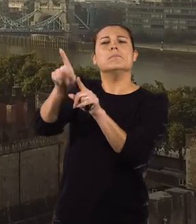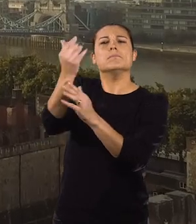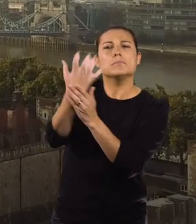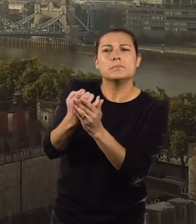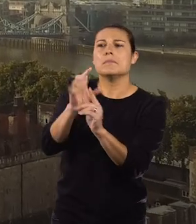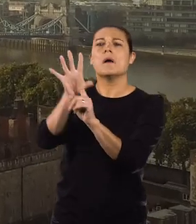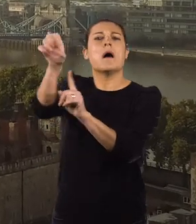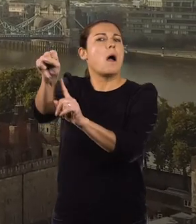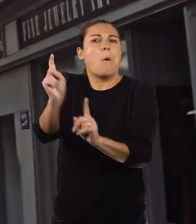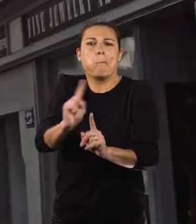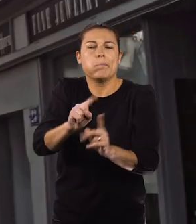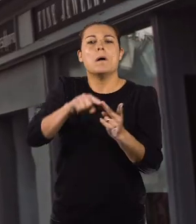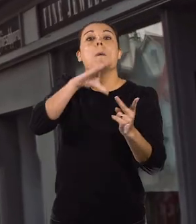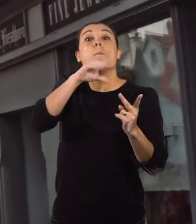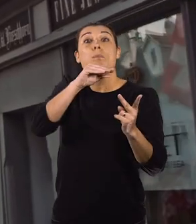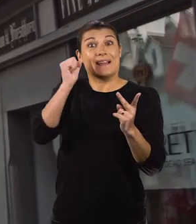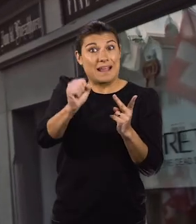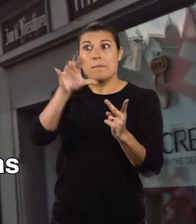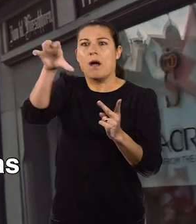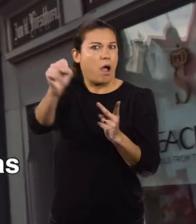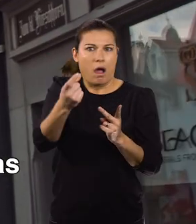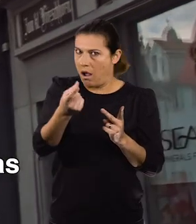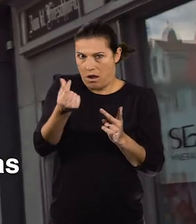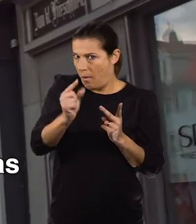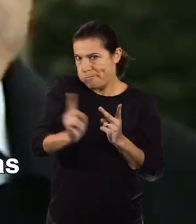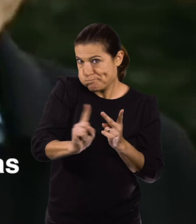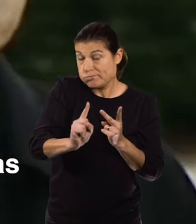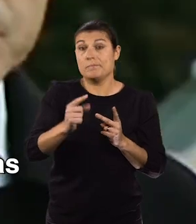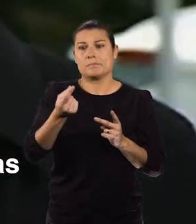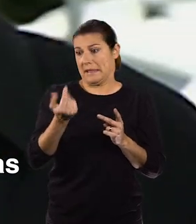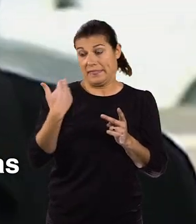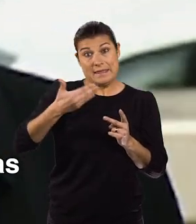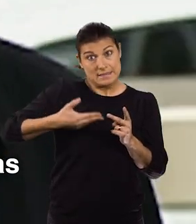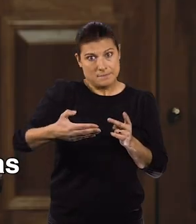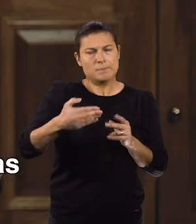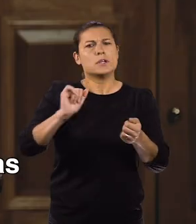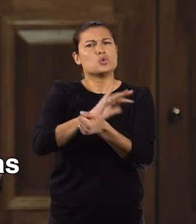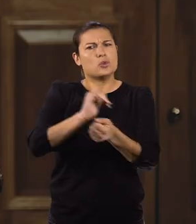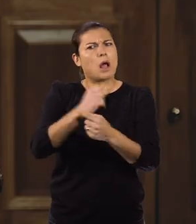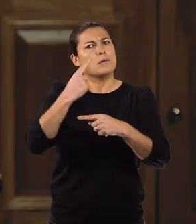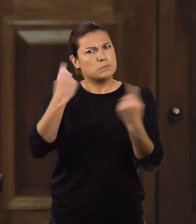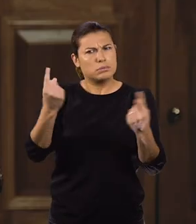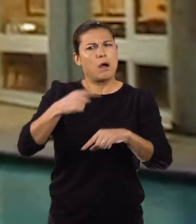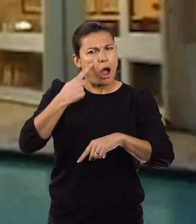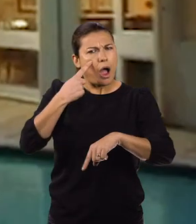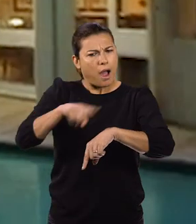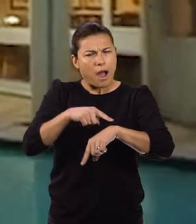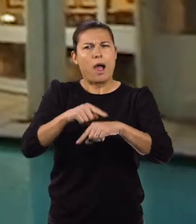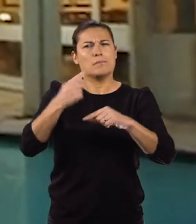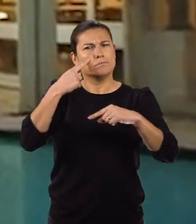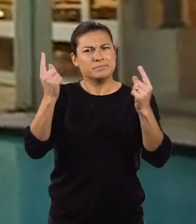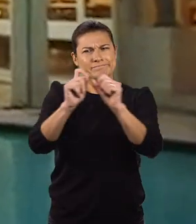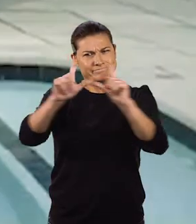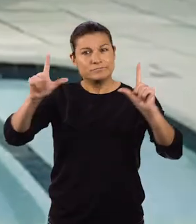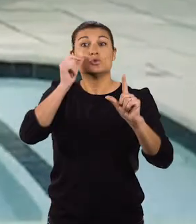ação do fisco ou das polícias criminais. Há poucas semanas, os telejornais dedicaram largas horas à fuga de João Rendeiro